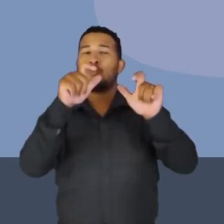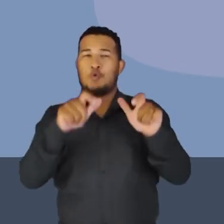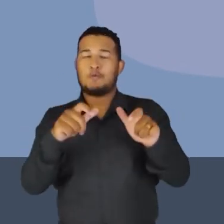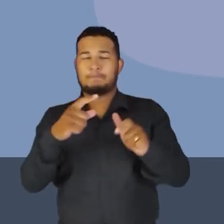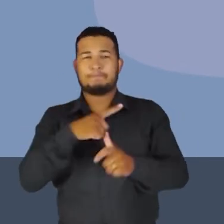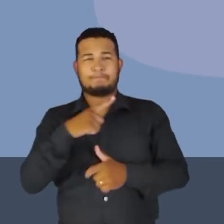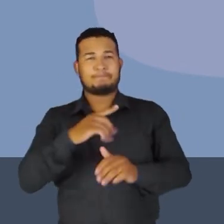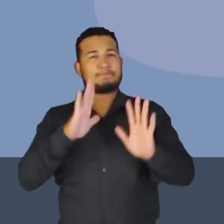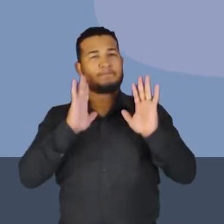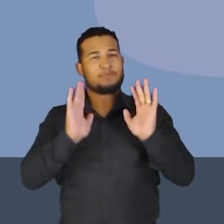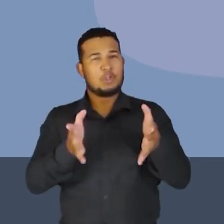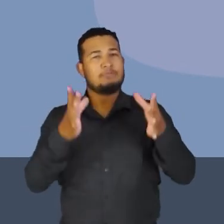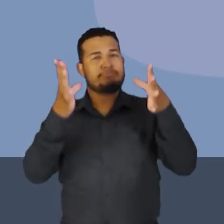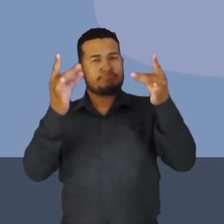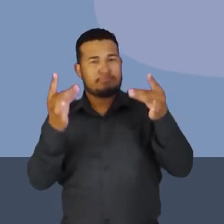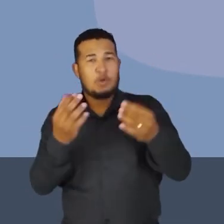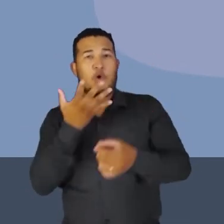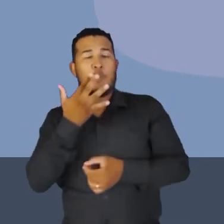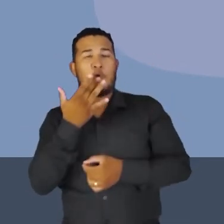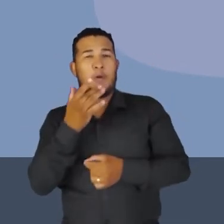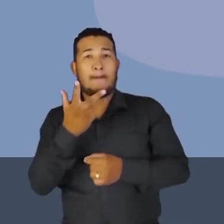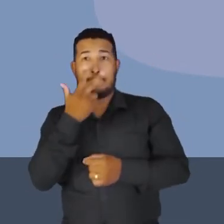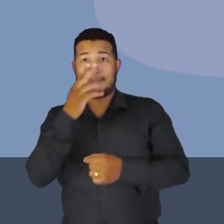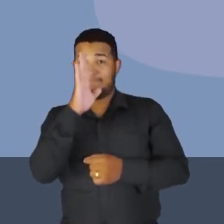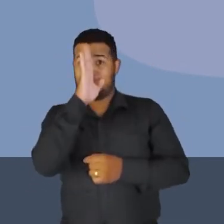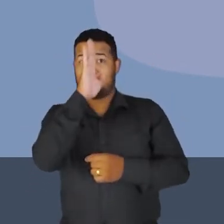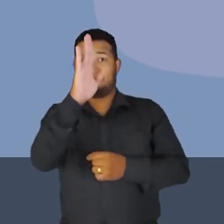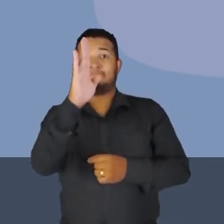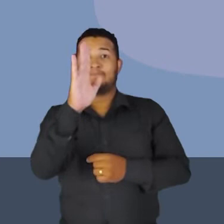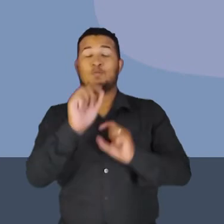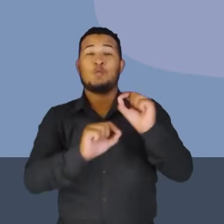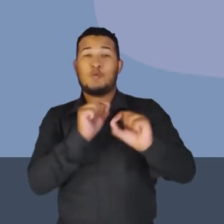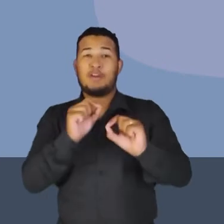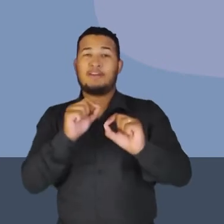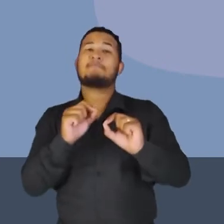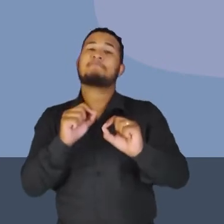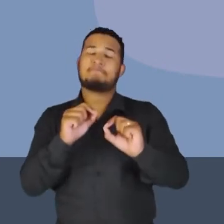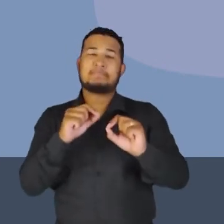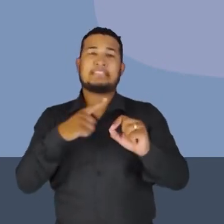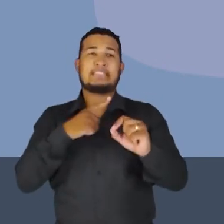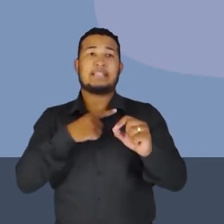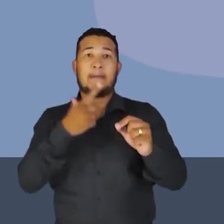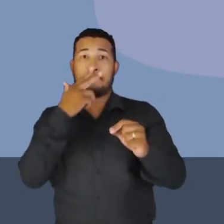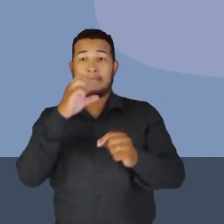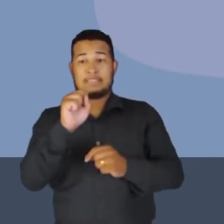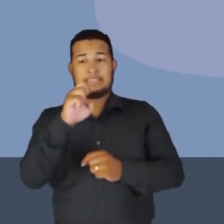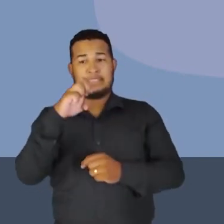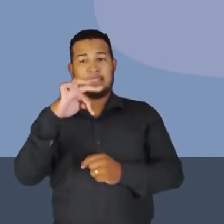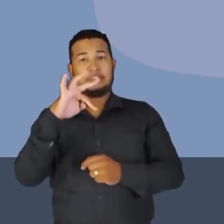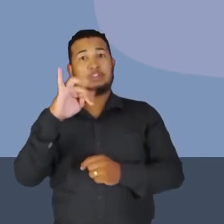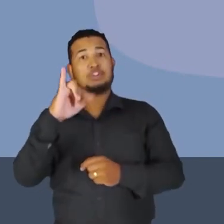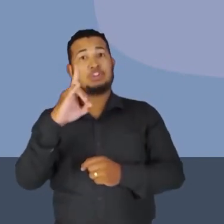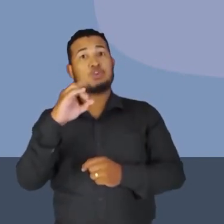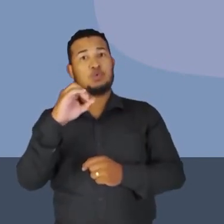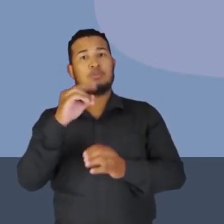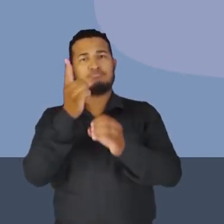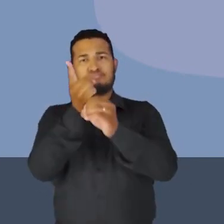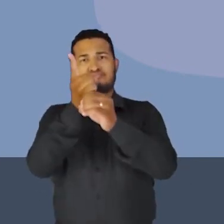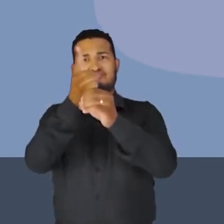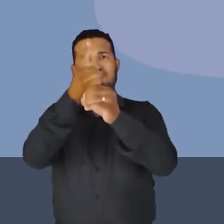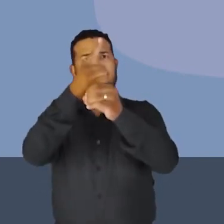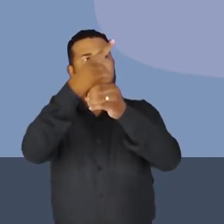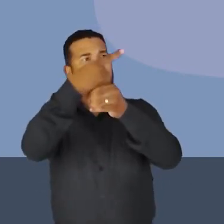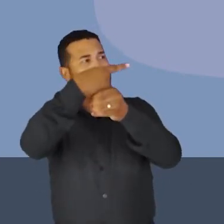aquela parte de cor mais em destaque, assumiria o mesmo sentido do vetor indução